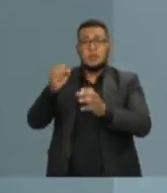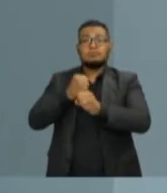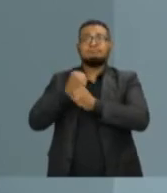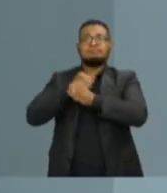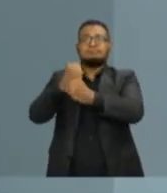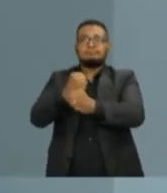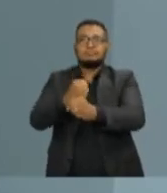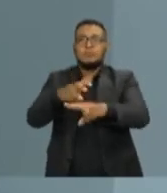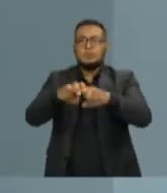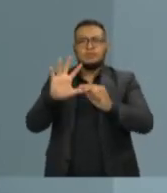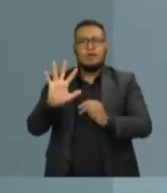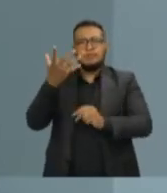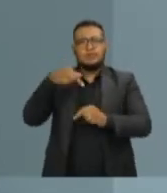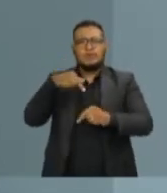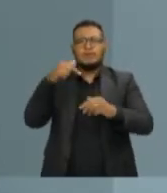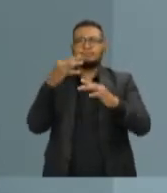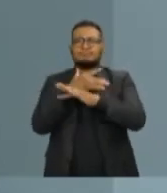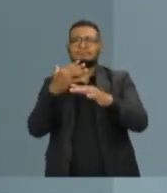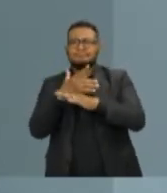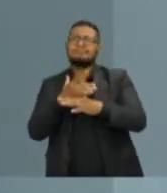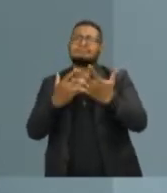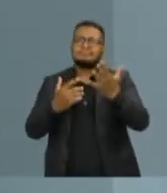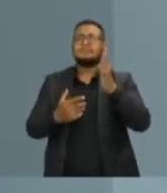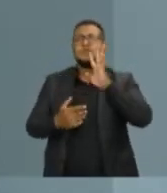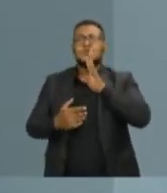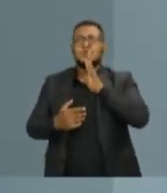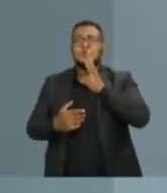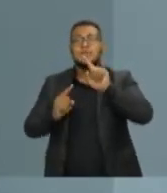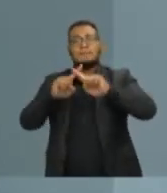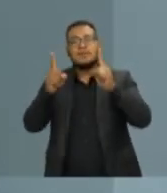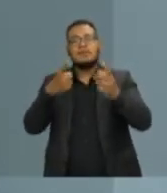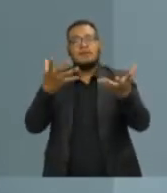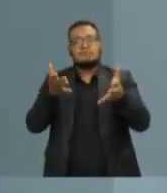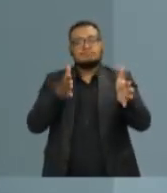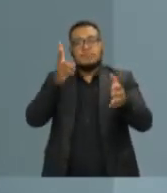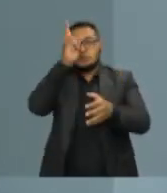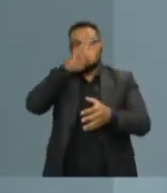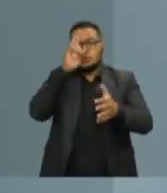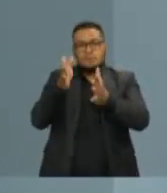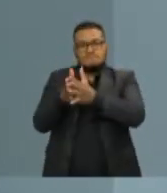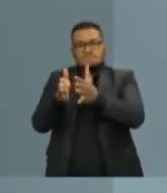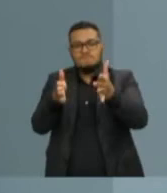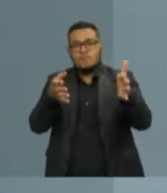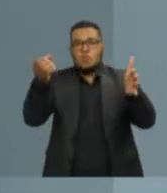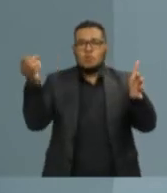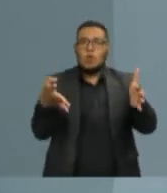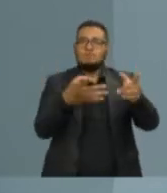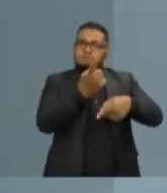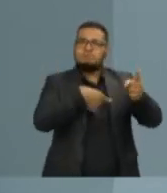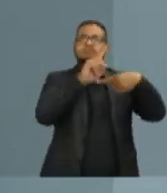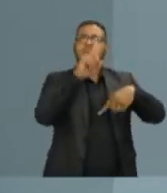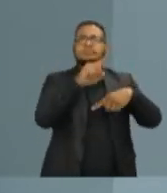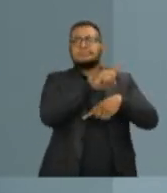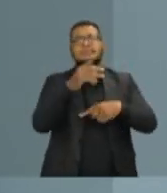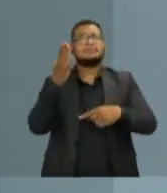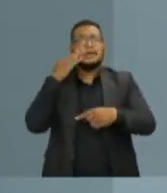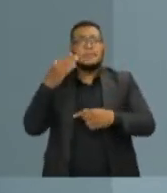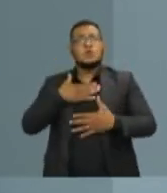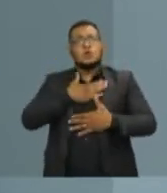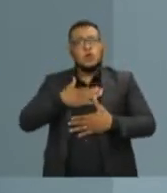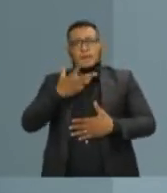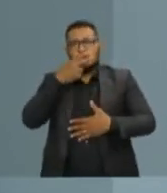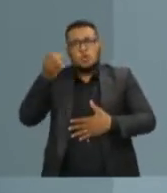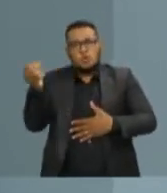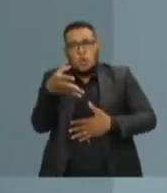aconteceu na cidade. Nós queremos escrever uma nova história para Vitória. É um tempo de renovação. Vitória já provou que gosta de renovar, porque